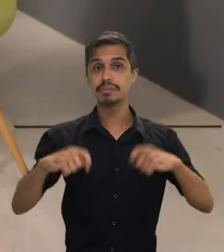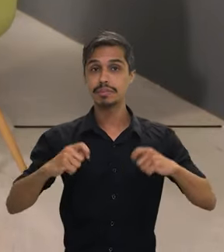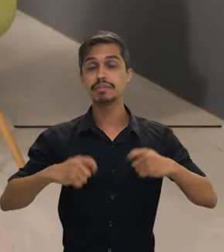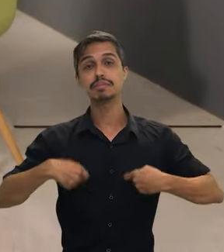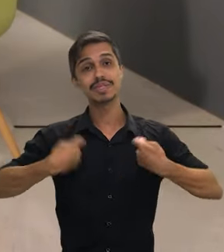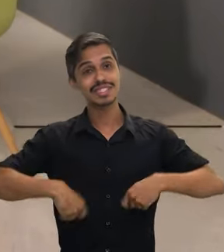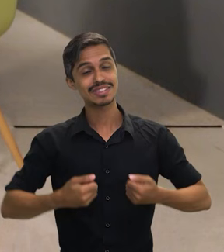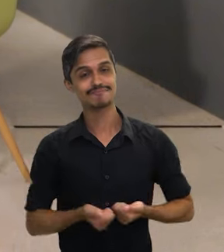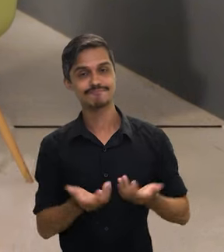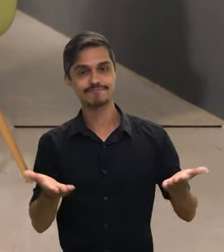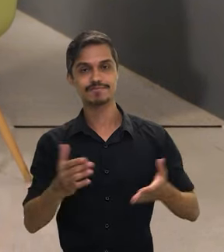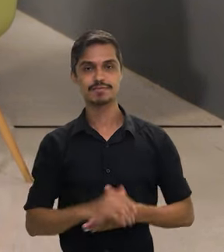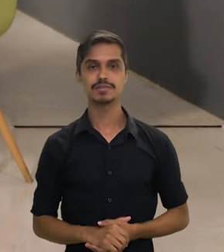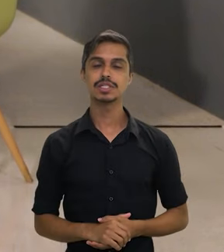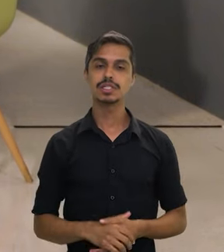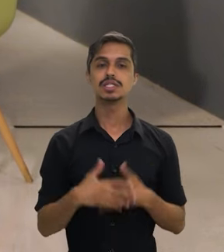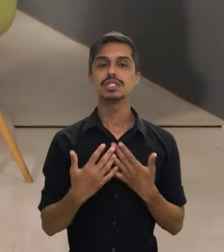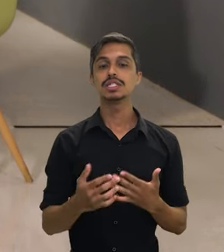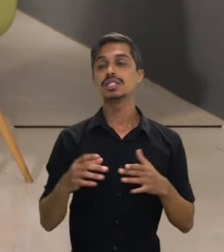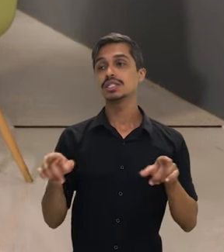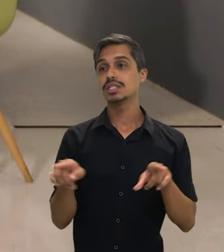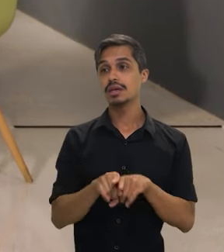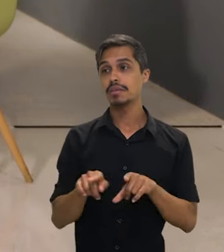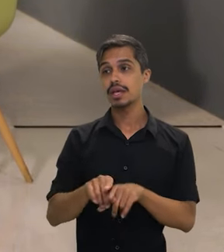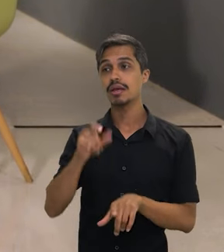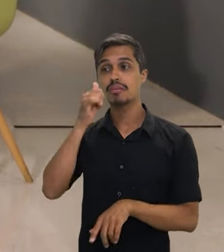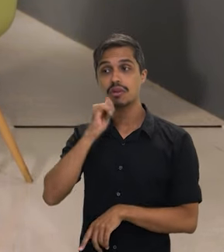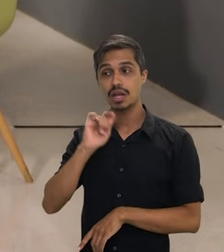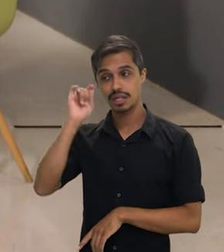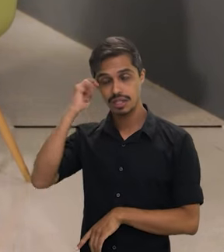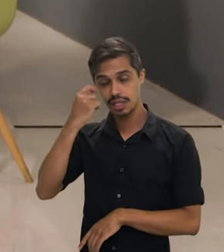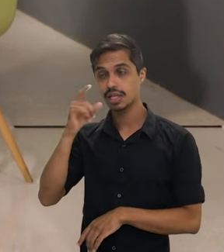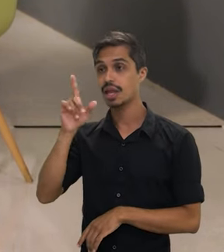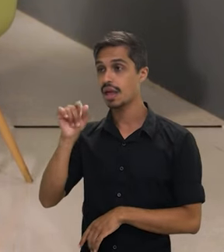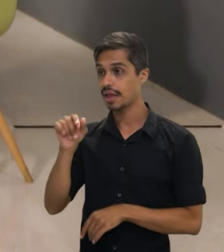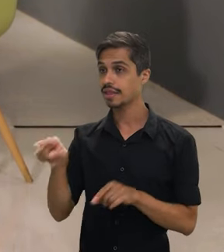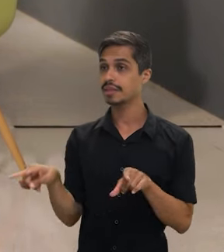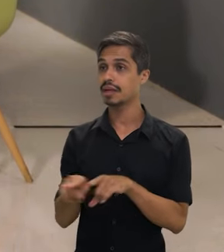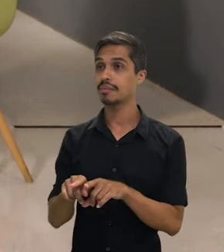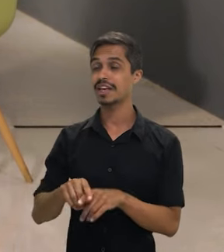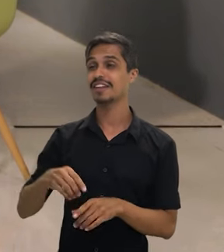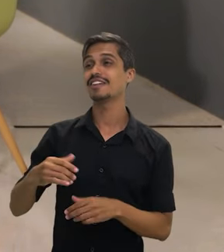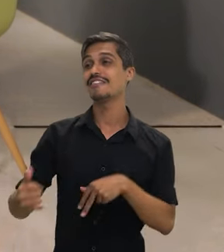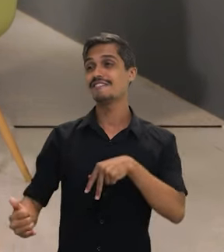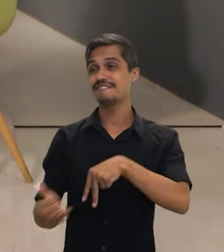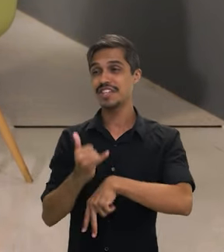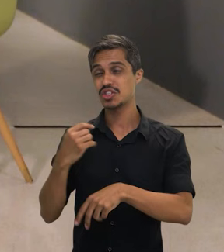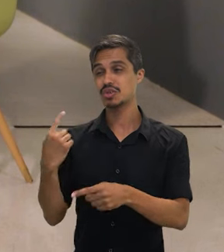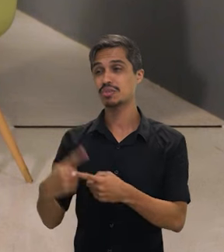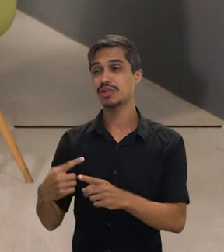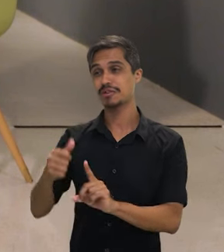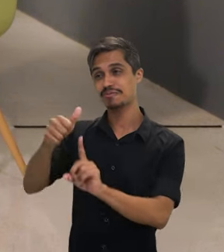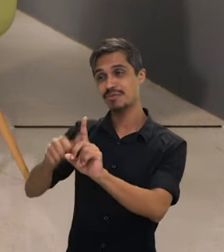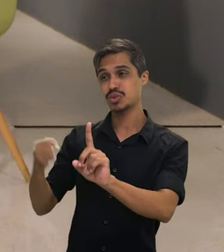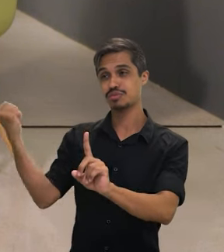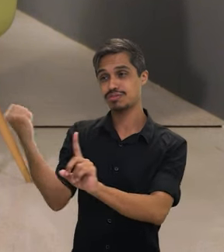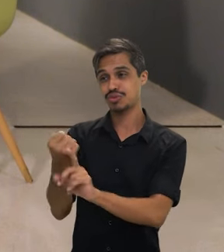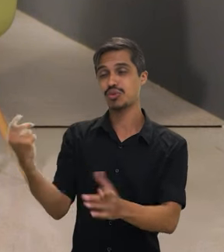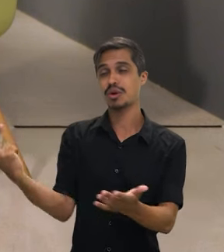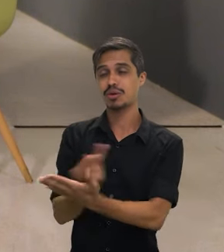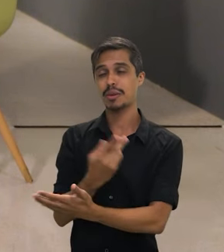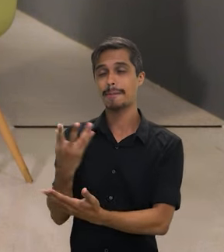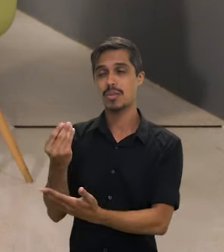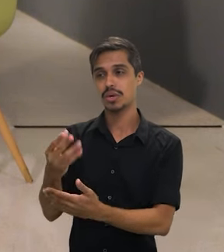chegar na ponta. E em relação às mulheres, né? As mulheres negras também são as maiores vítimas de feminicídio.